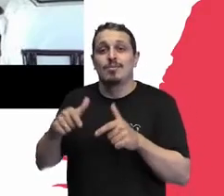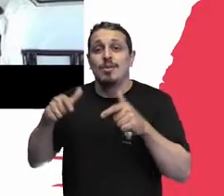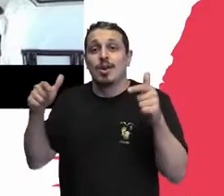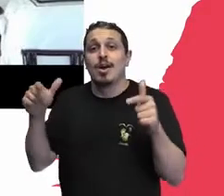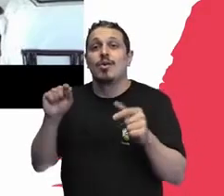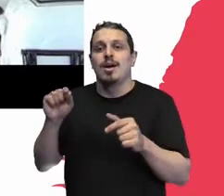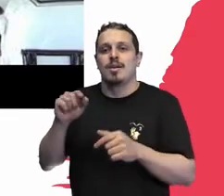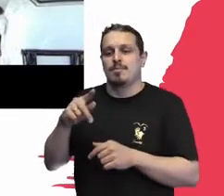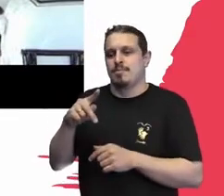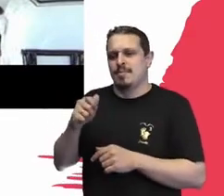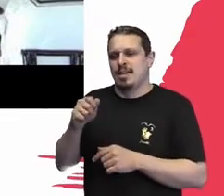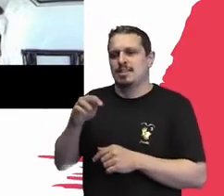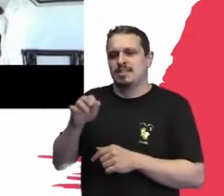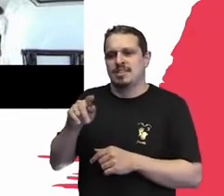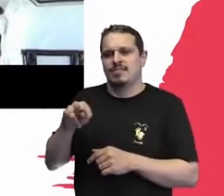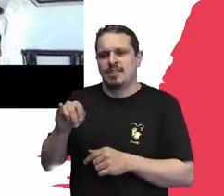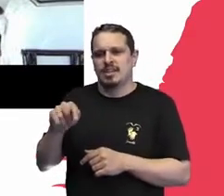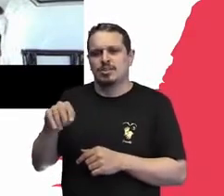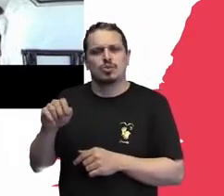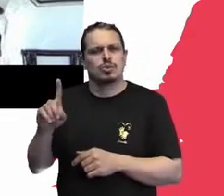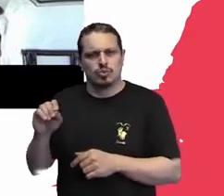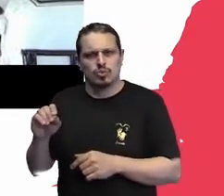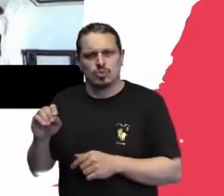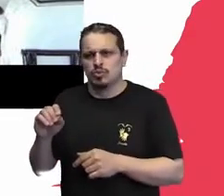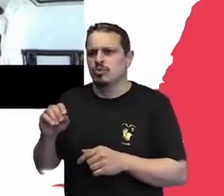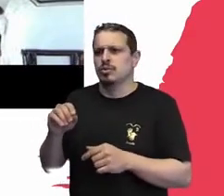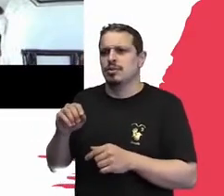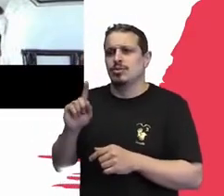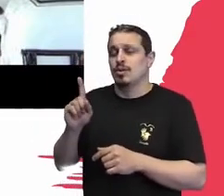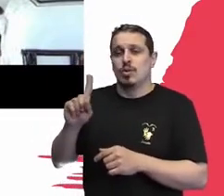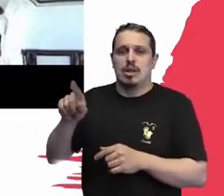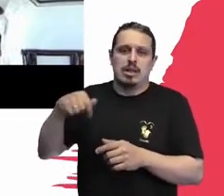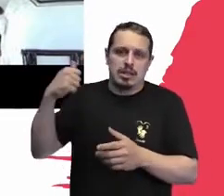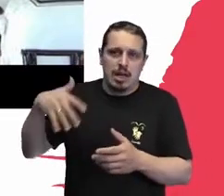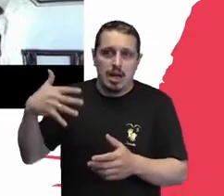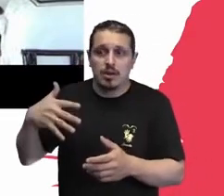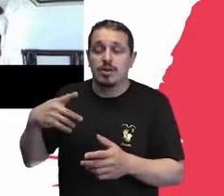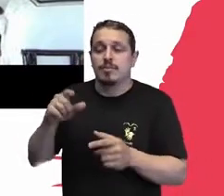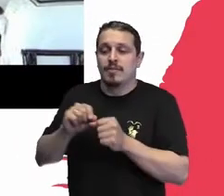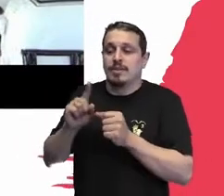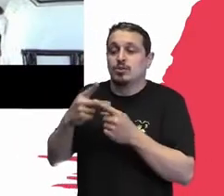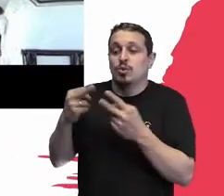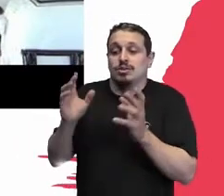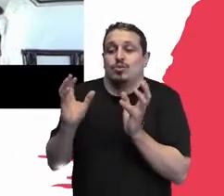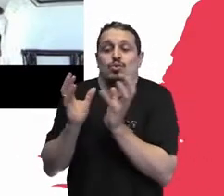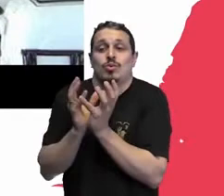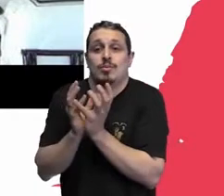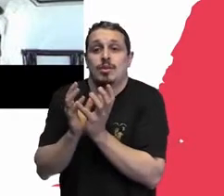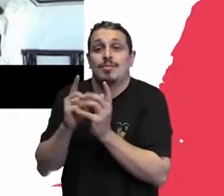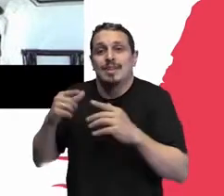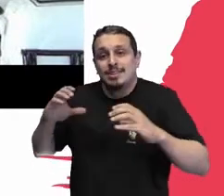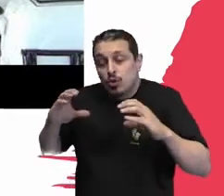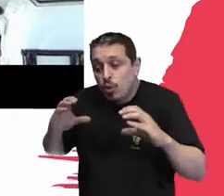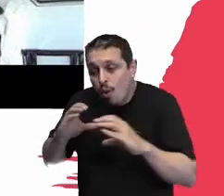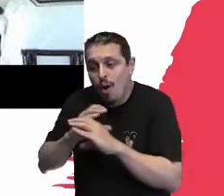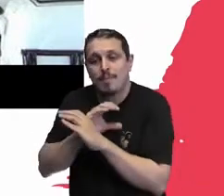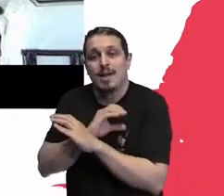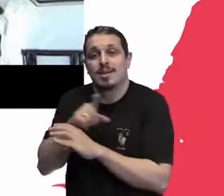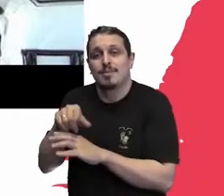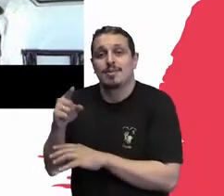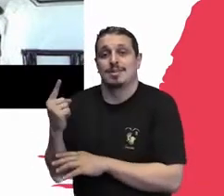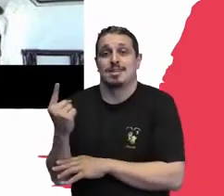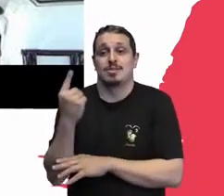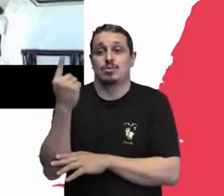é caro. Para começar, porque você não tem uma equipe completa, montada, independente de...